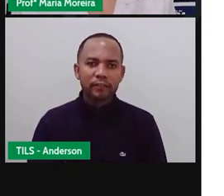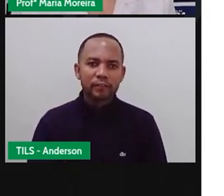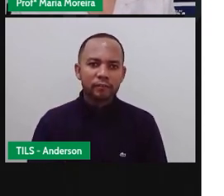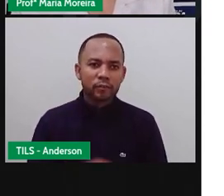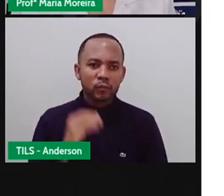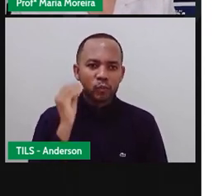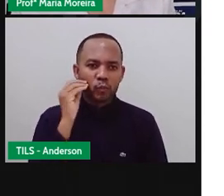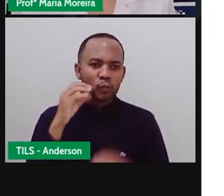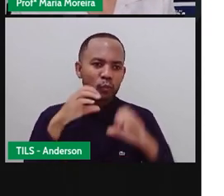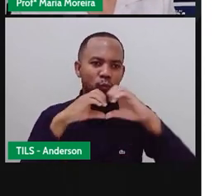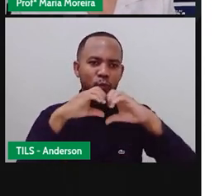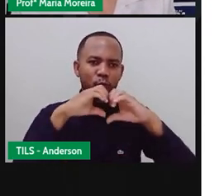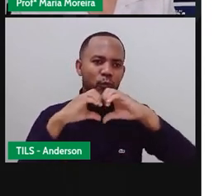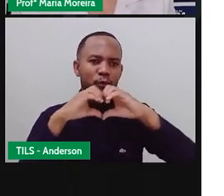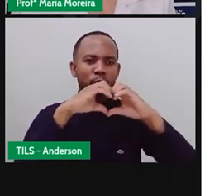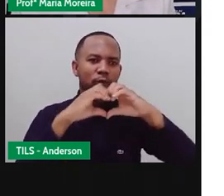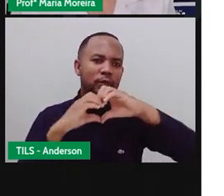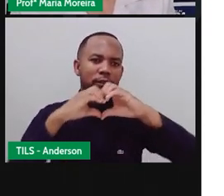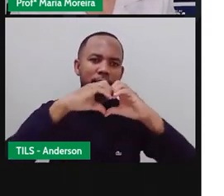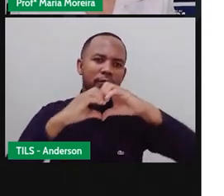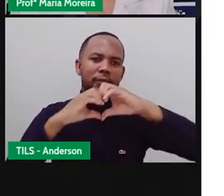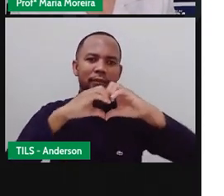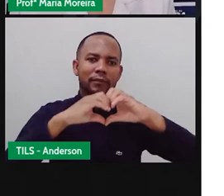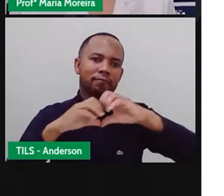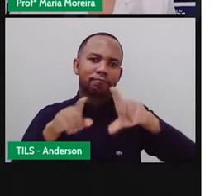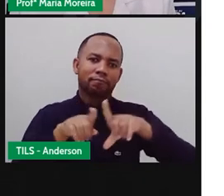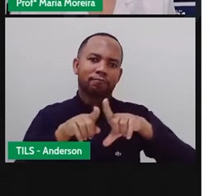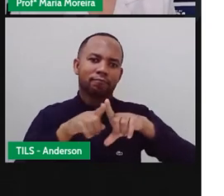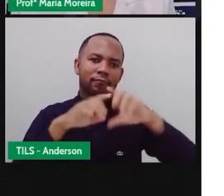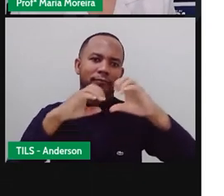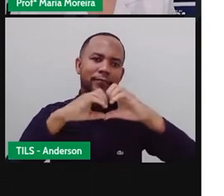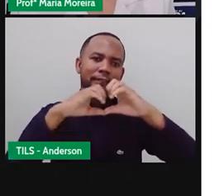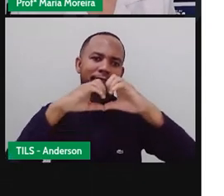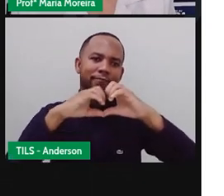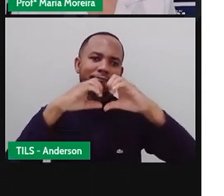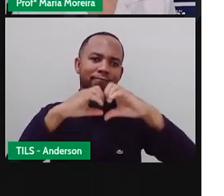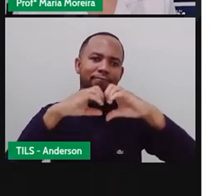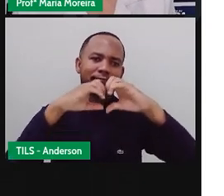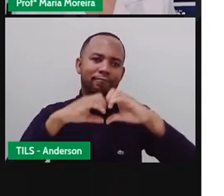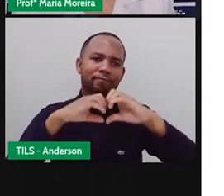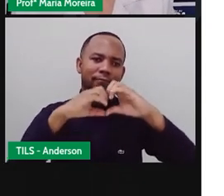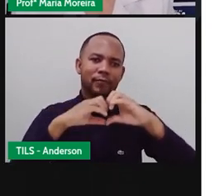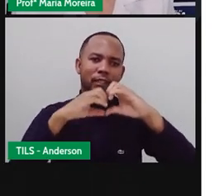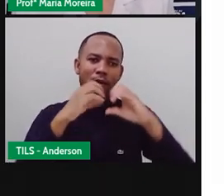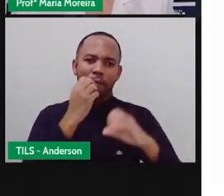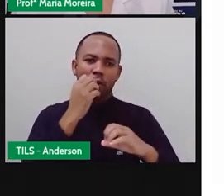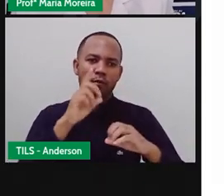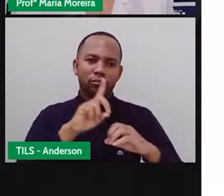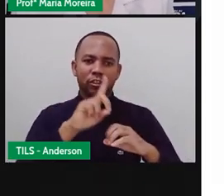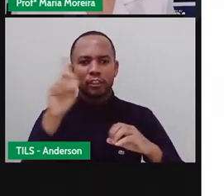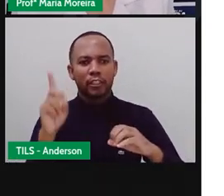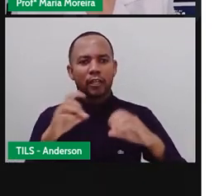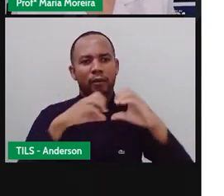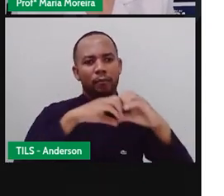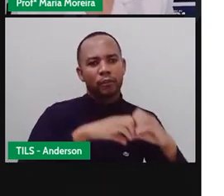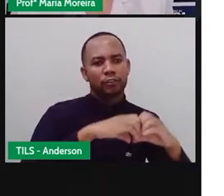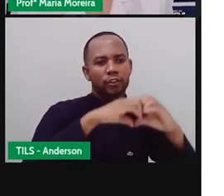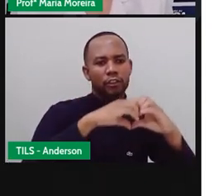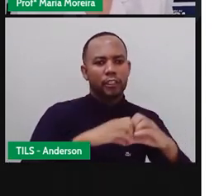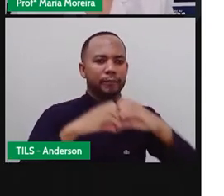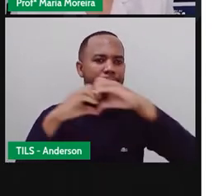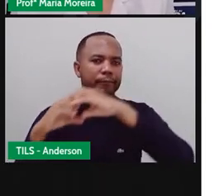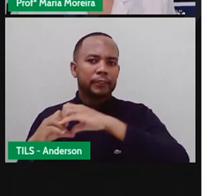Beijinho, coração, muito de coração de novo, flores. Neuza Rodrigues. Bom dia, Pro. Bom dia.